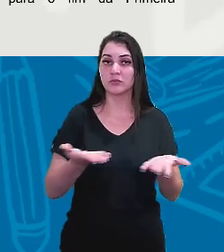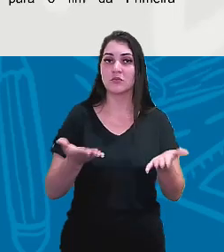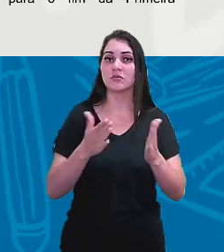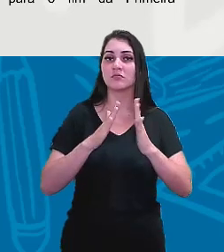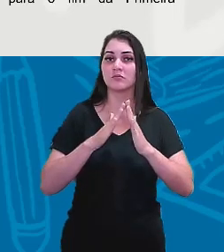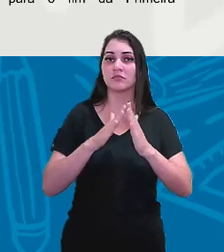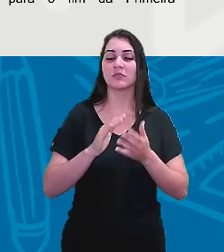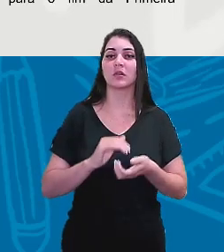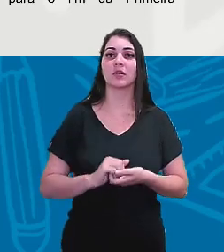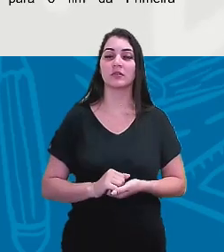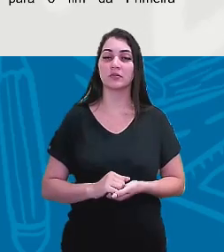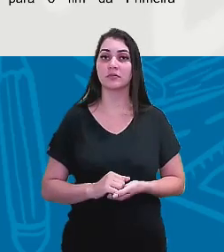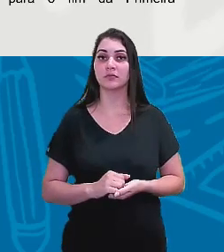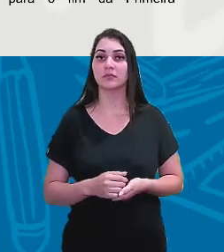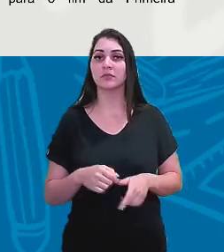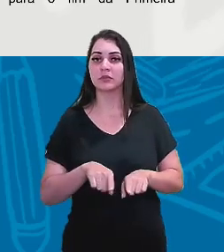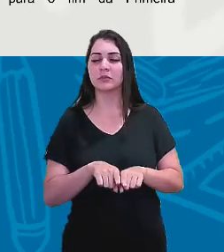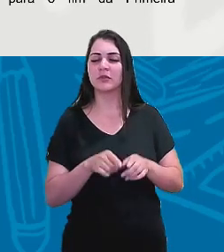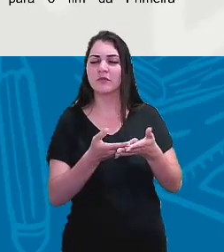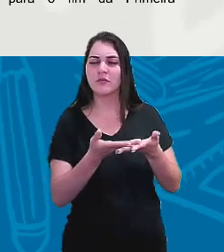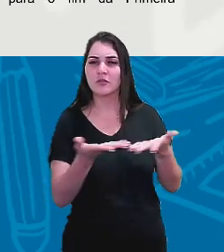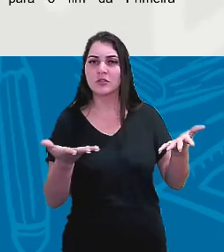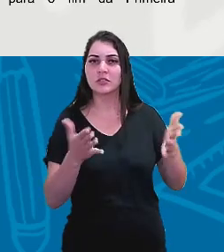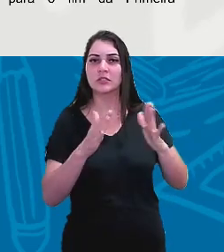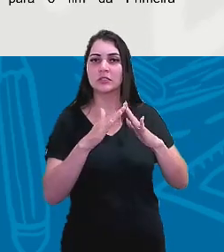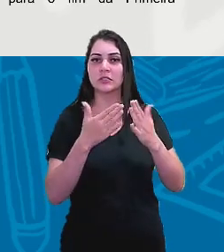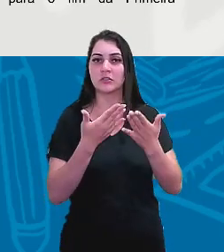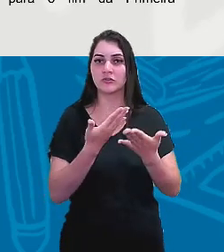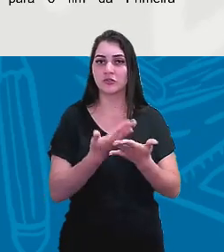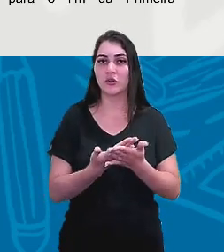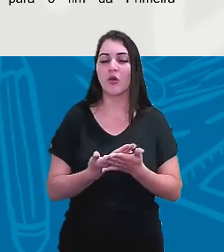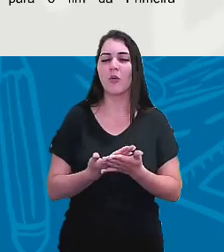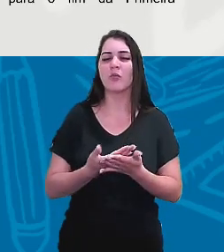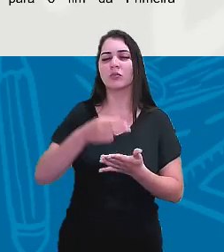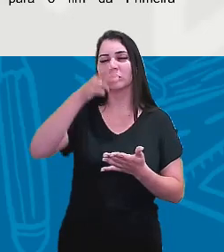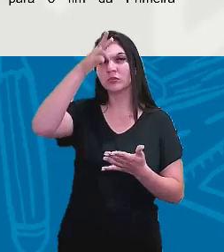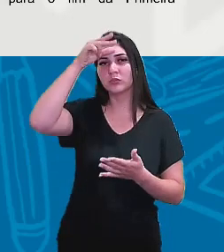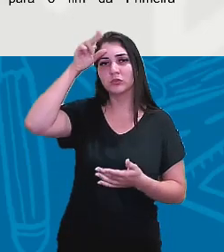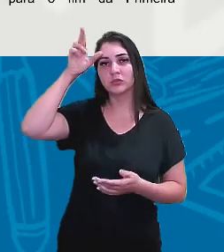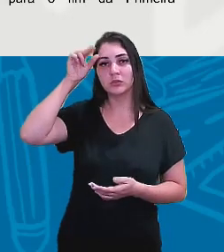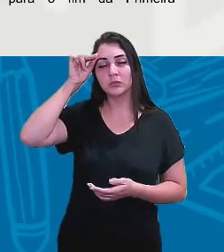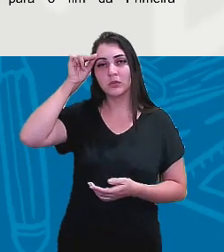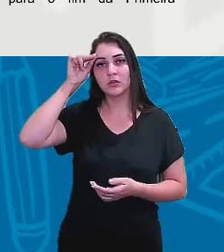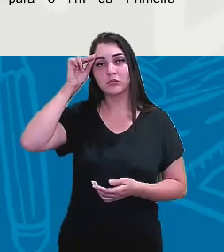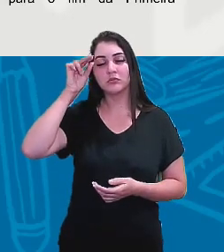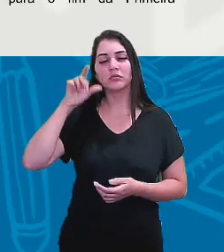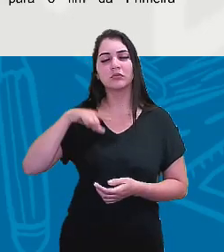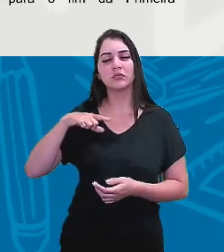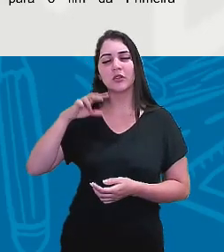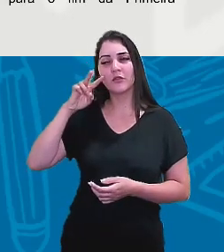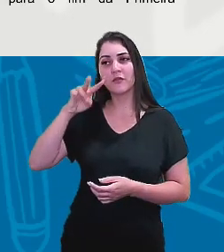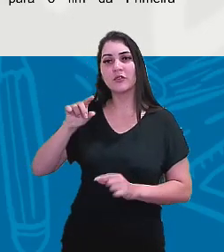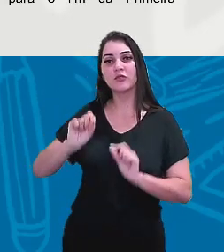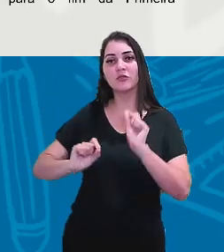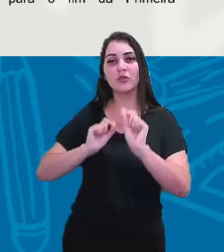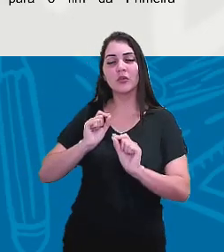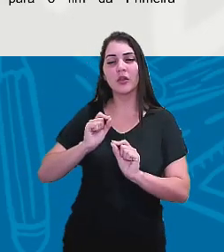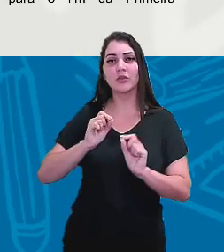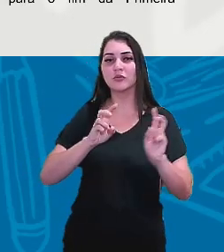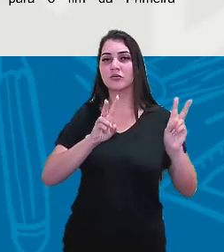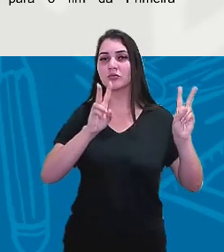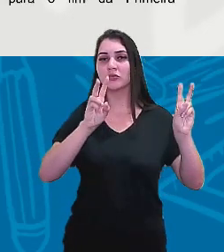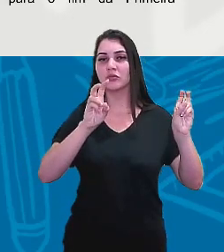casa, ou você que está nas escolas da rede municipal, vocês têm visto que um dos temas